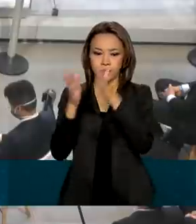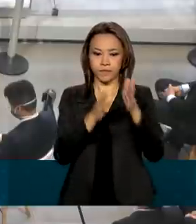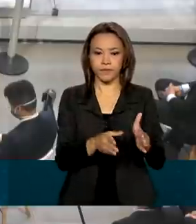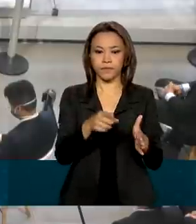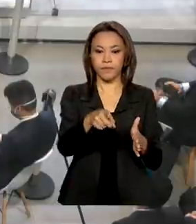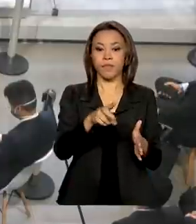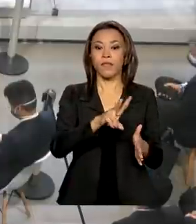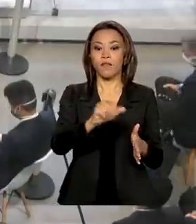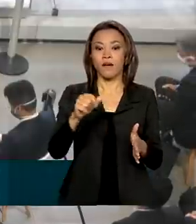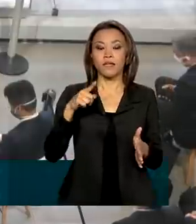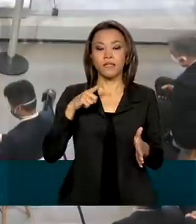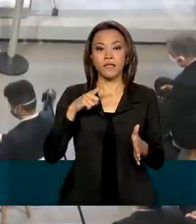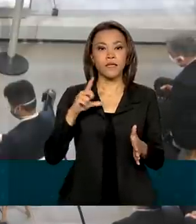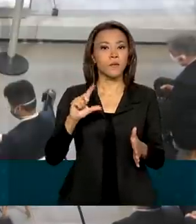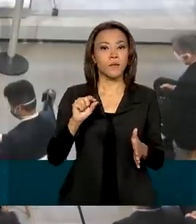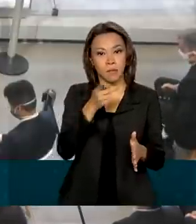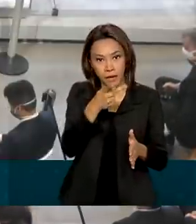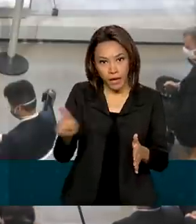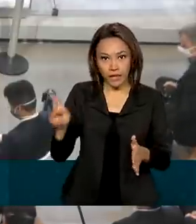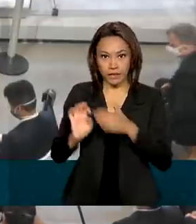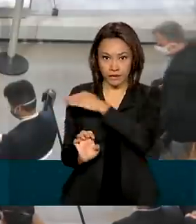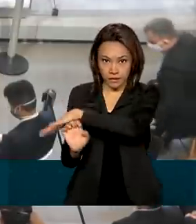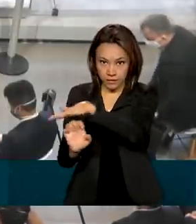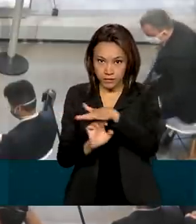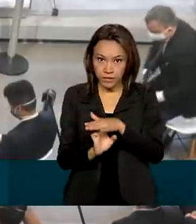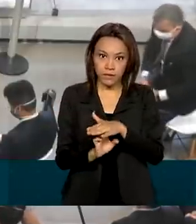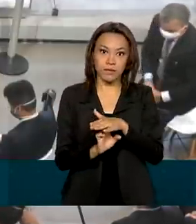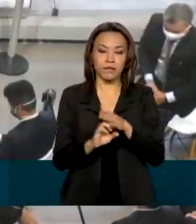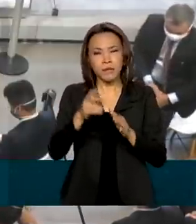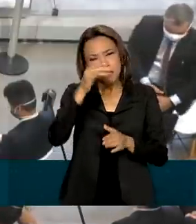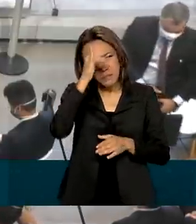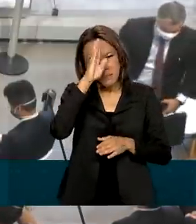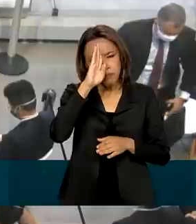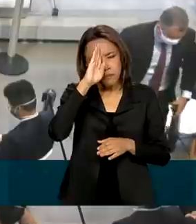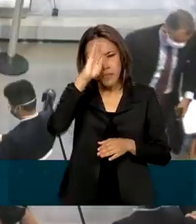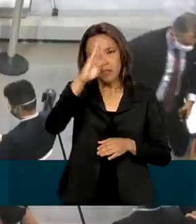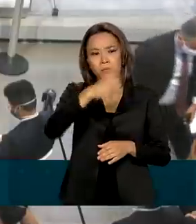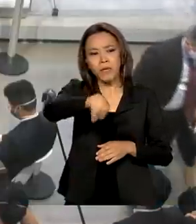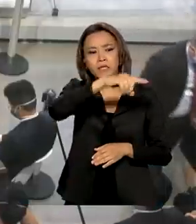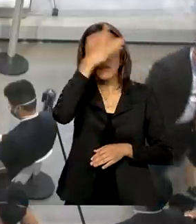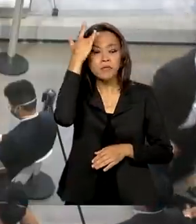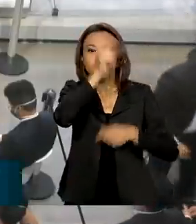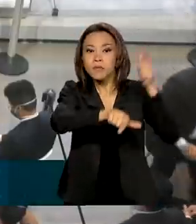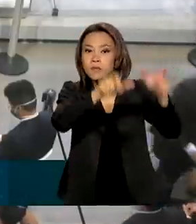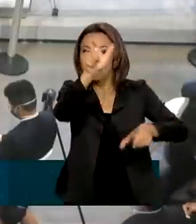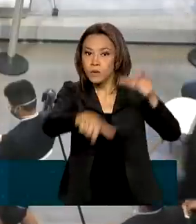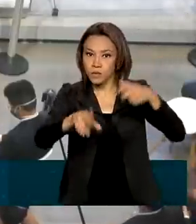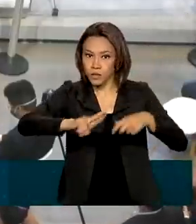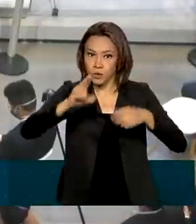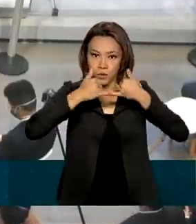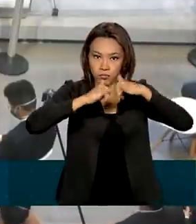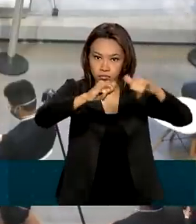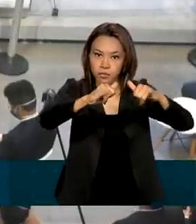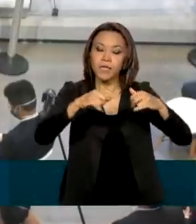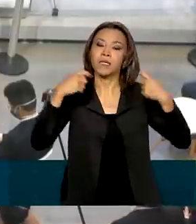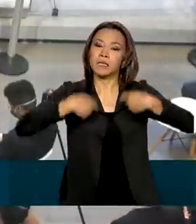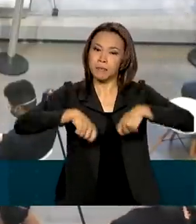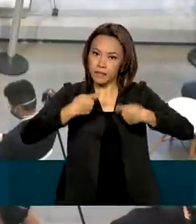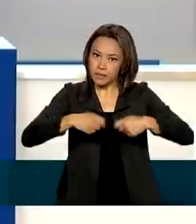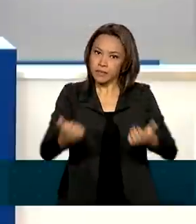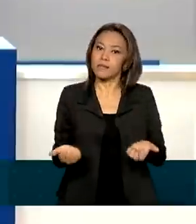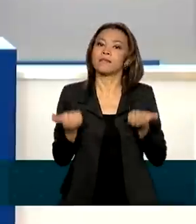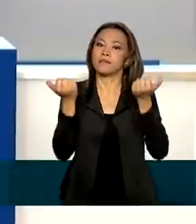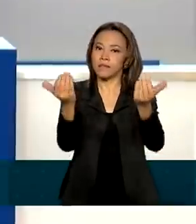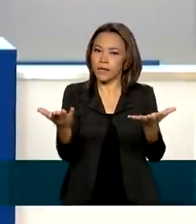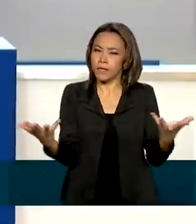aí para esses investidores, especialmente para os consumidores, um serviço que precisa de fato ser